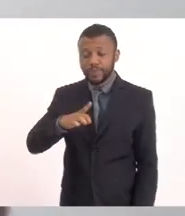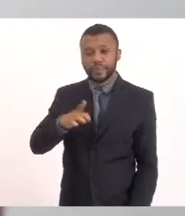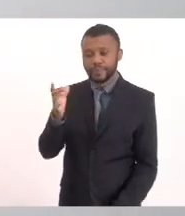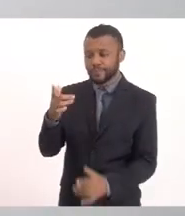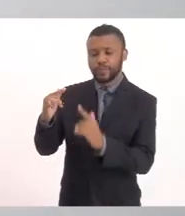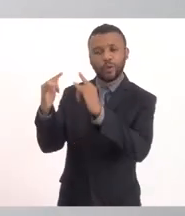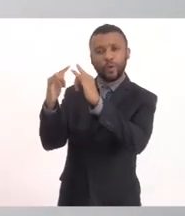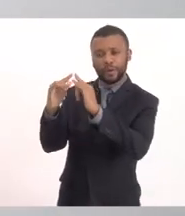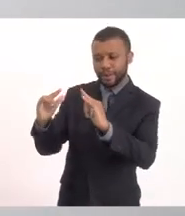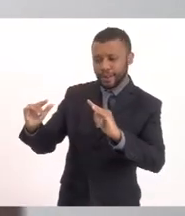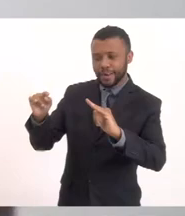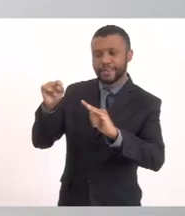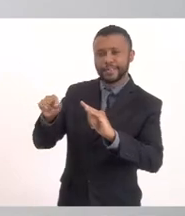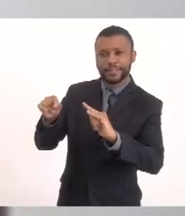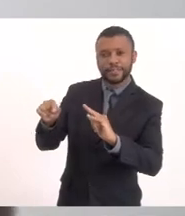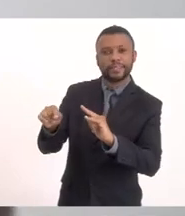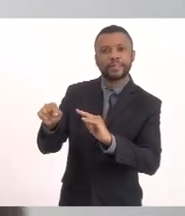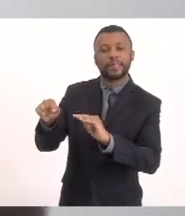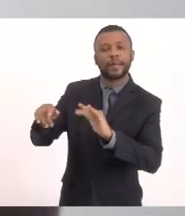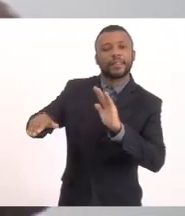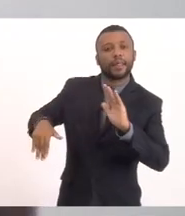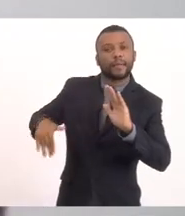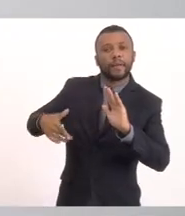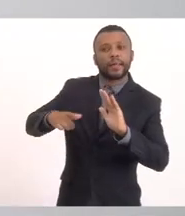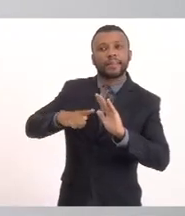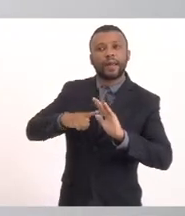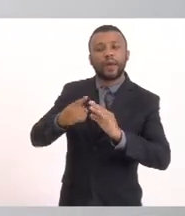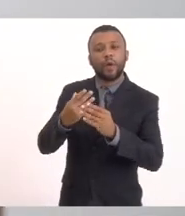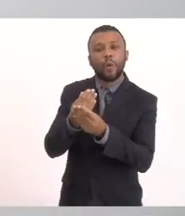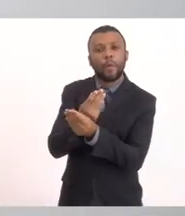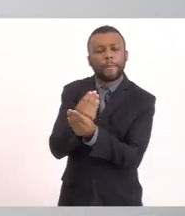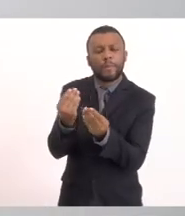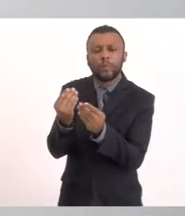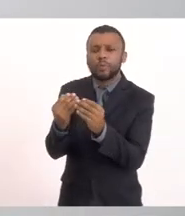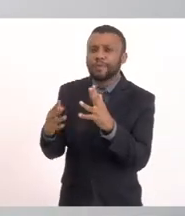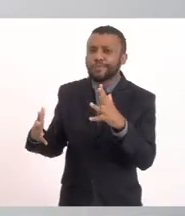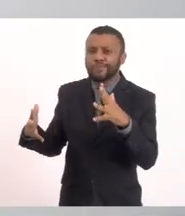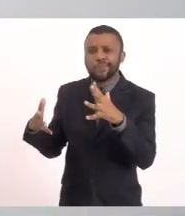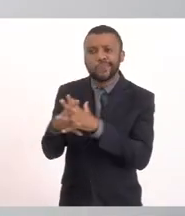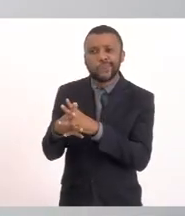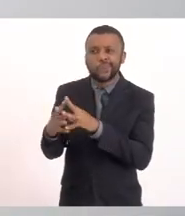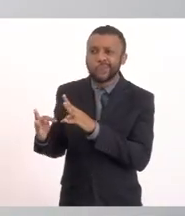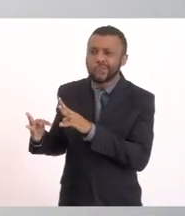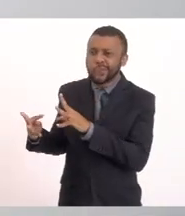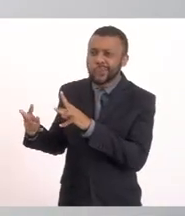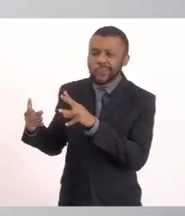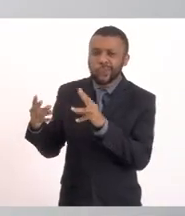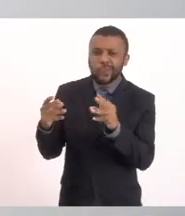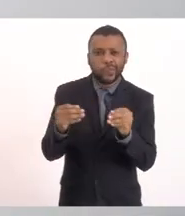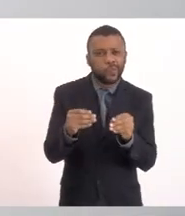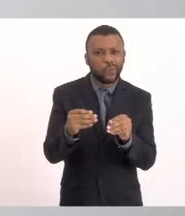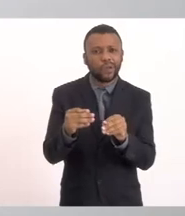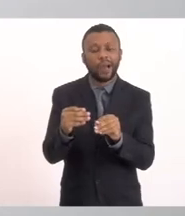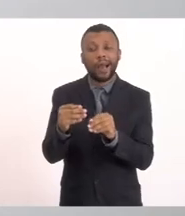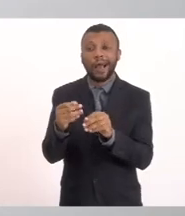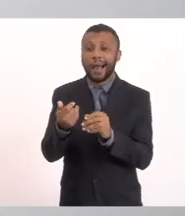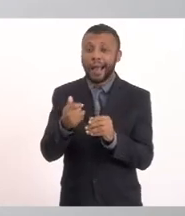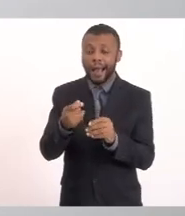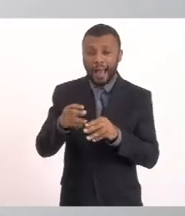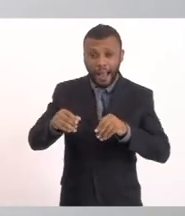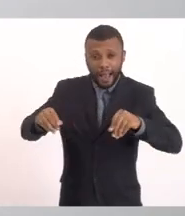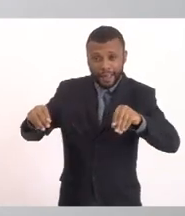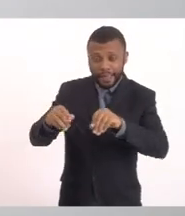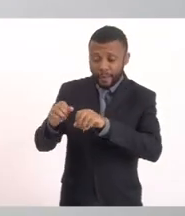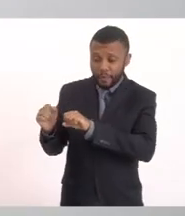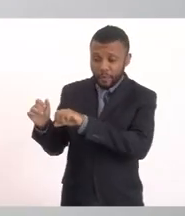praia Lá O quiosque do Saldanha Que em 2000 Deu mar Levou inteiro Inteiro Meu quiosque Levou inteiro Orelhão A areia dali Que está entrando na